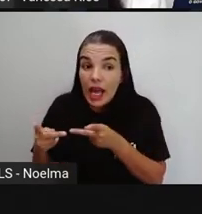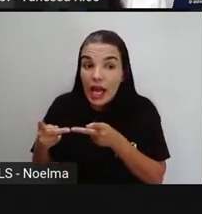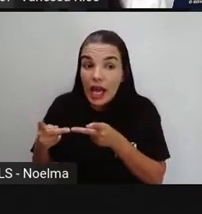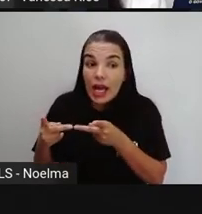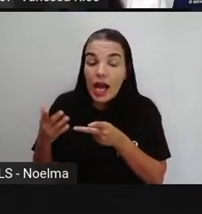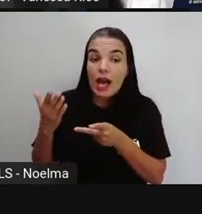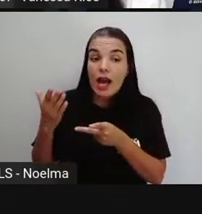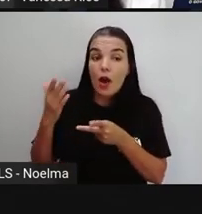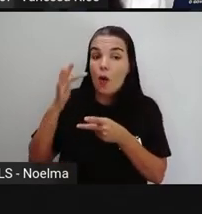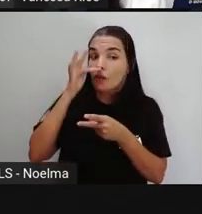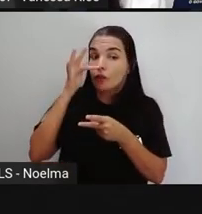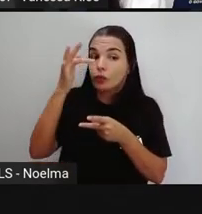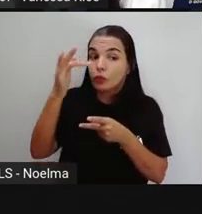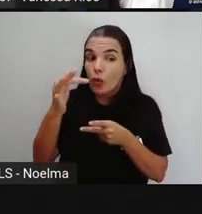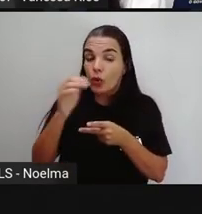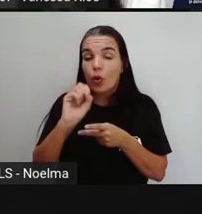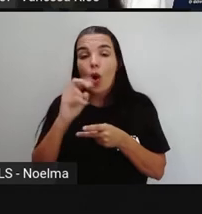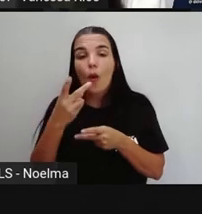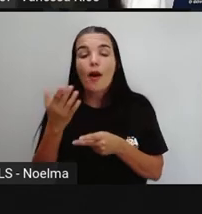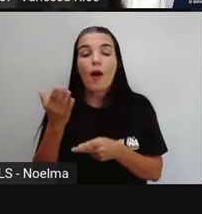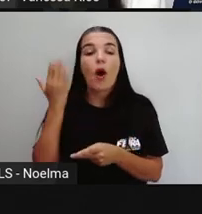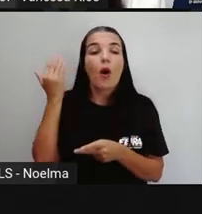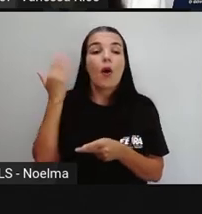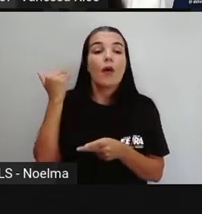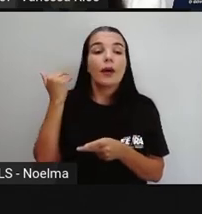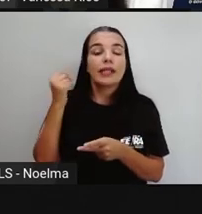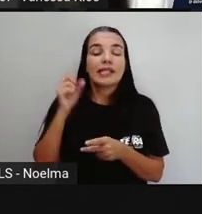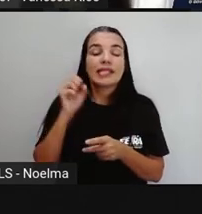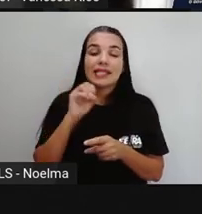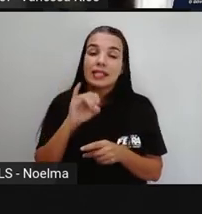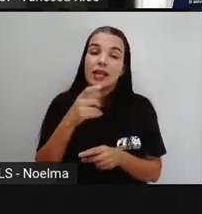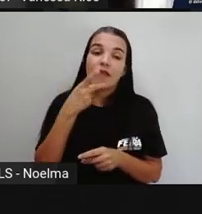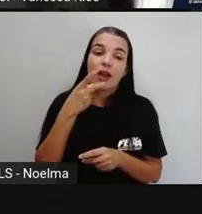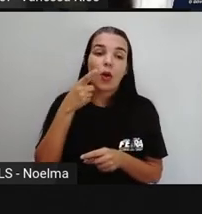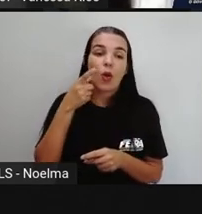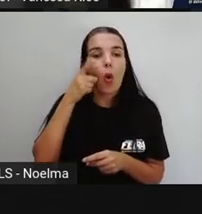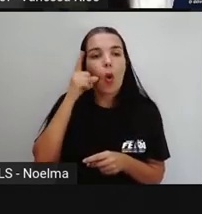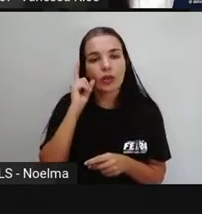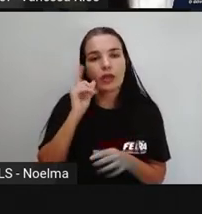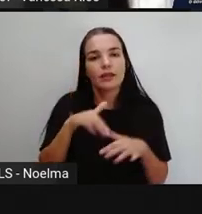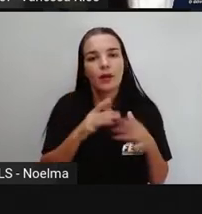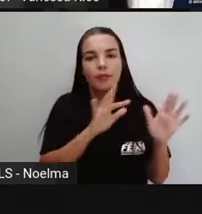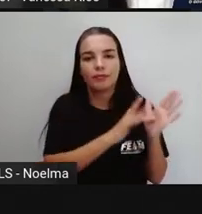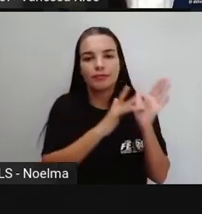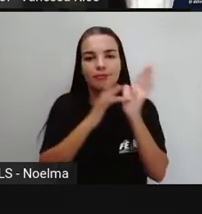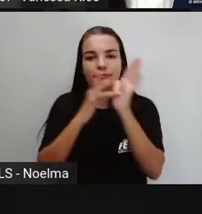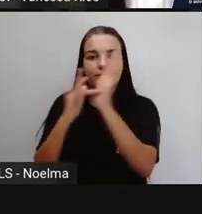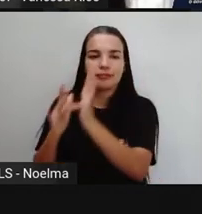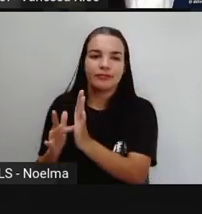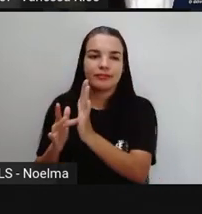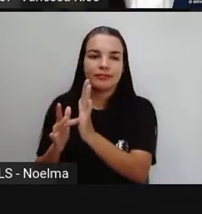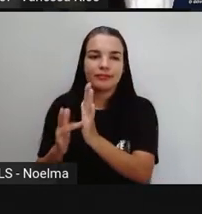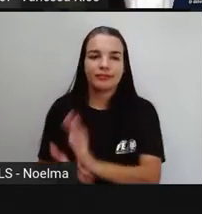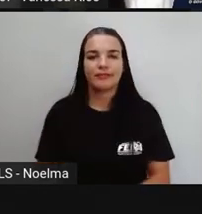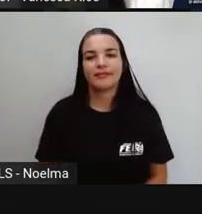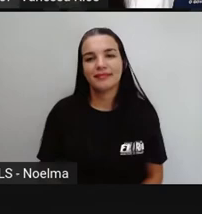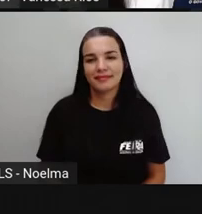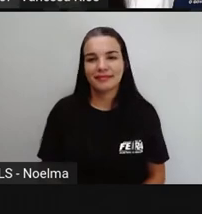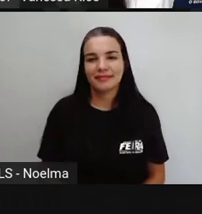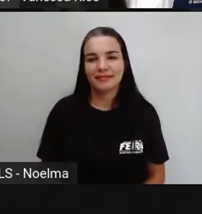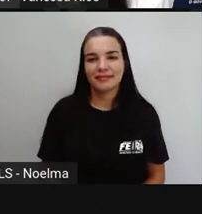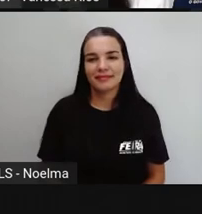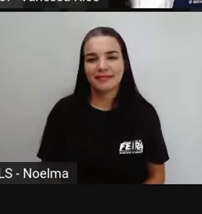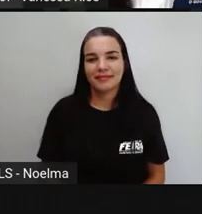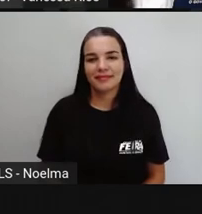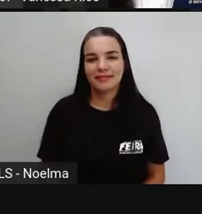terminação tem que ser em A e M, não é? Para indicar que o tempo é passado. Então, é só clicar e arrastar para completar a